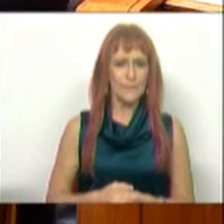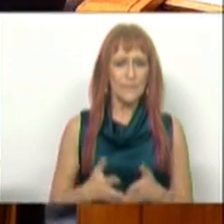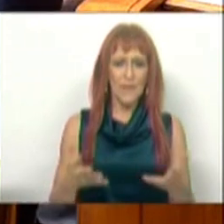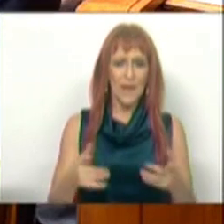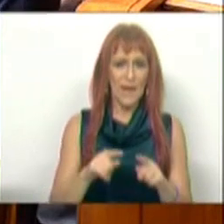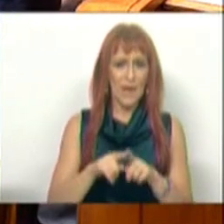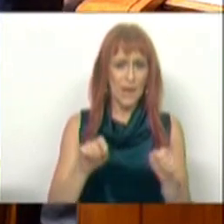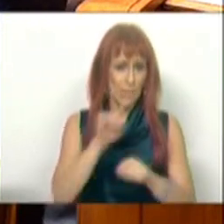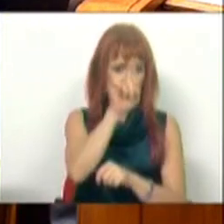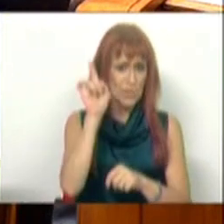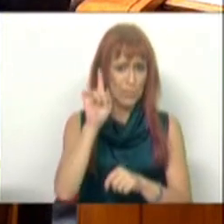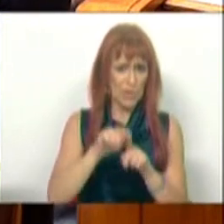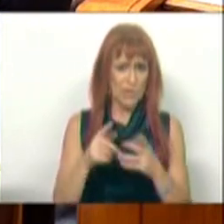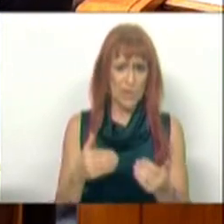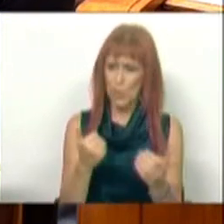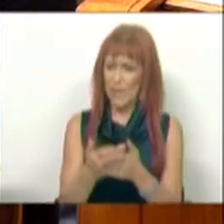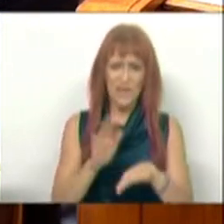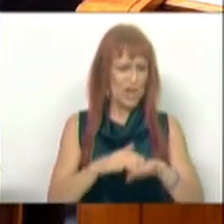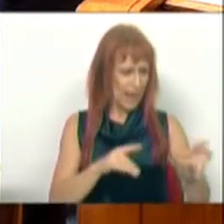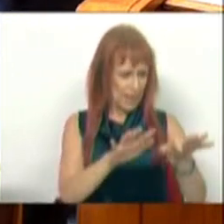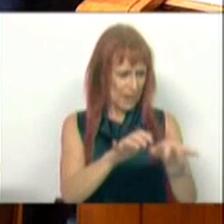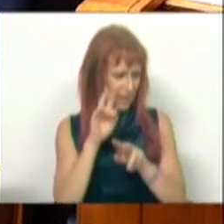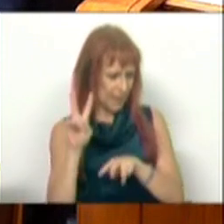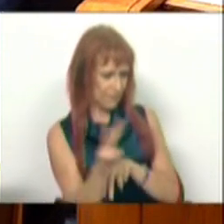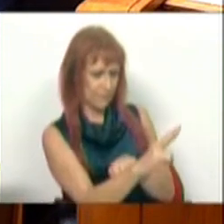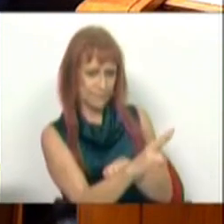E essa é uma questão importante para eu passar agora para a esquerda parlamentar.